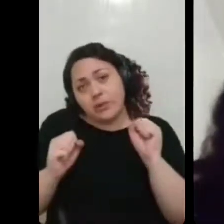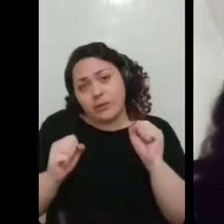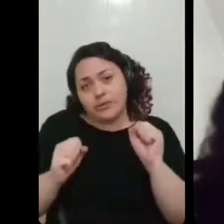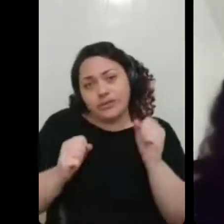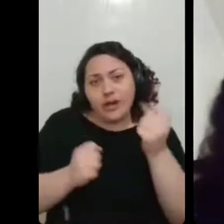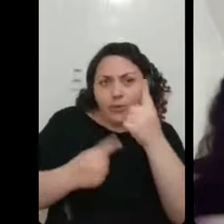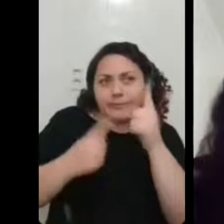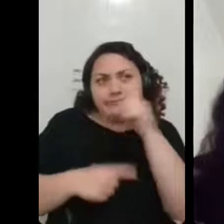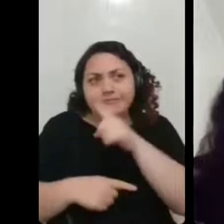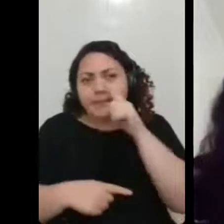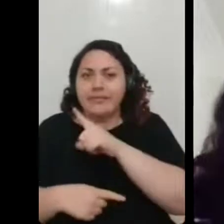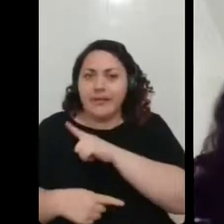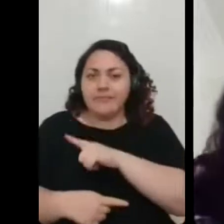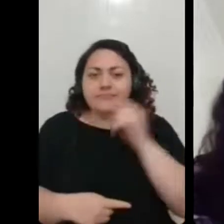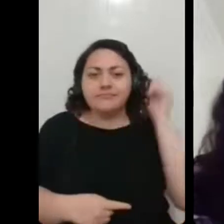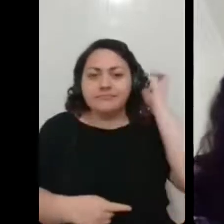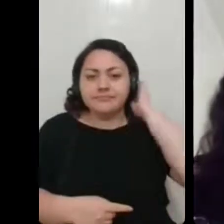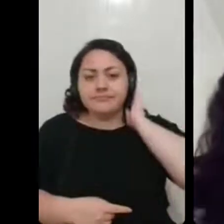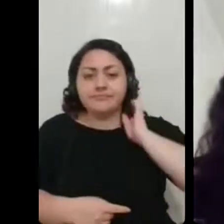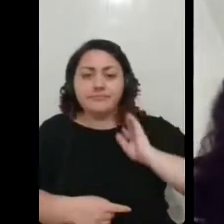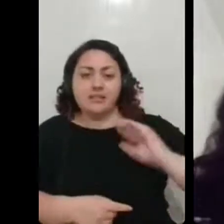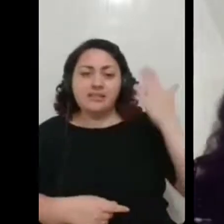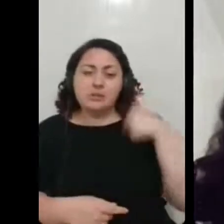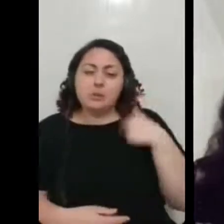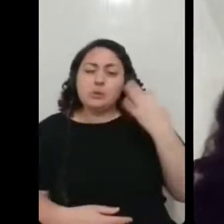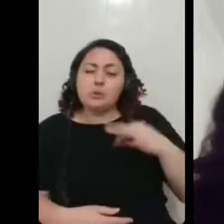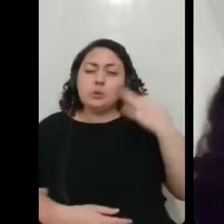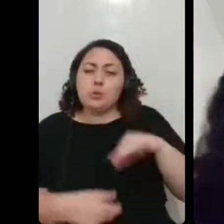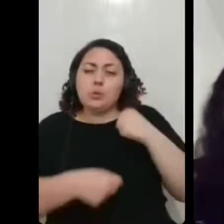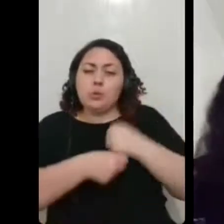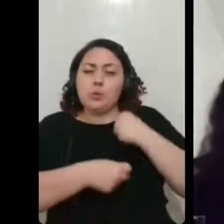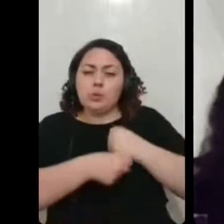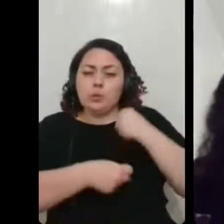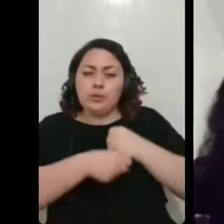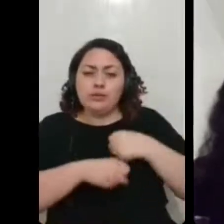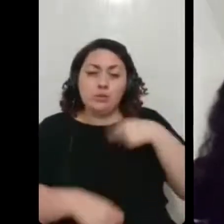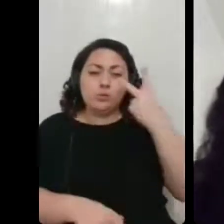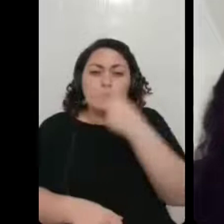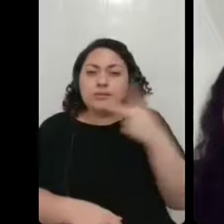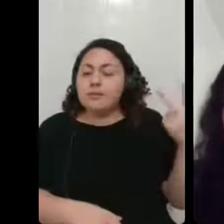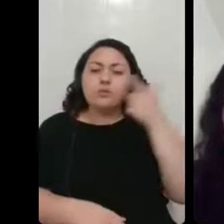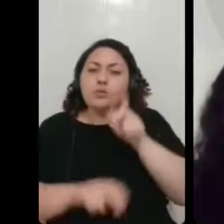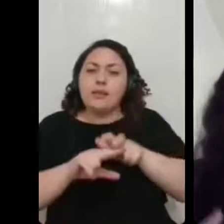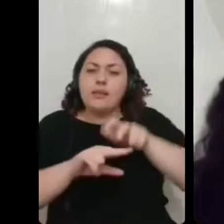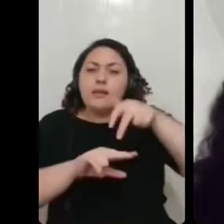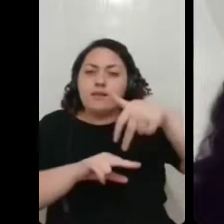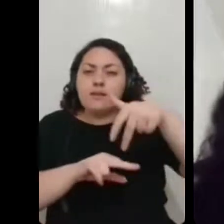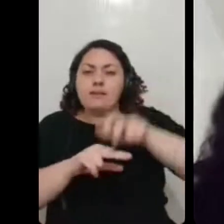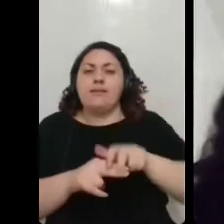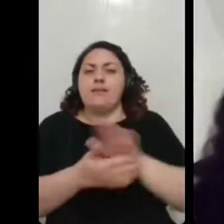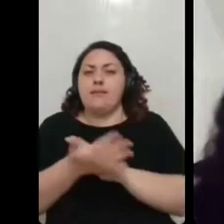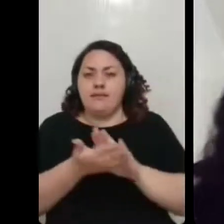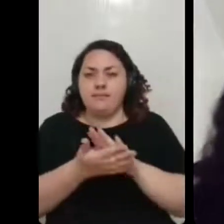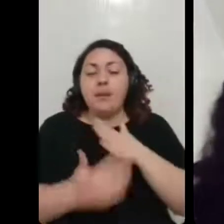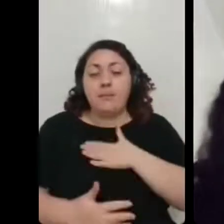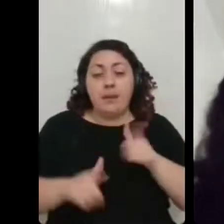né? Outro dia, eu estava com muitas dores nas costas e fiquei duas semanas sem conseguir levantar e sentar. E aí, eu tinha uma prima que me contou um pouco